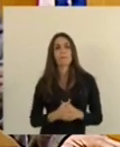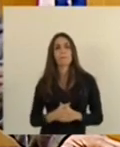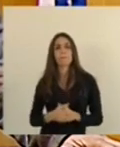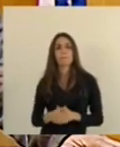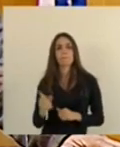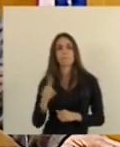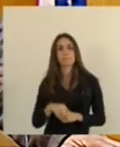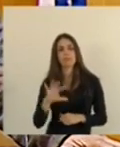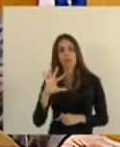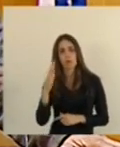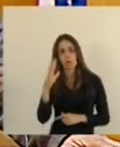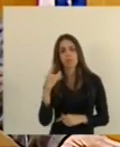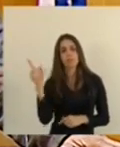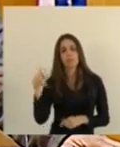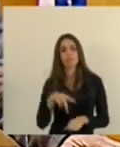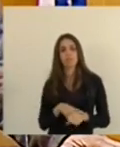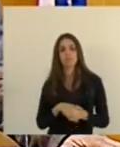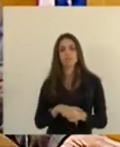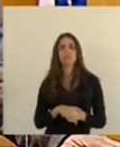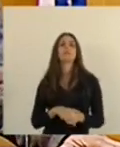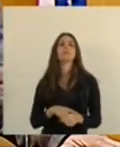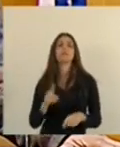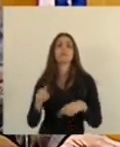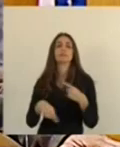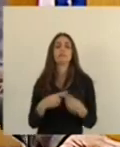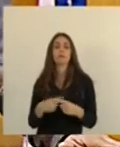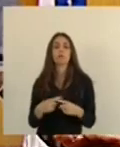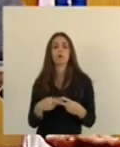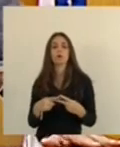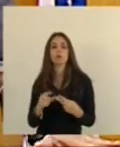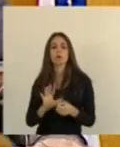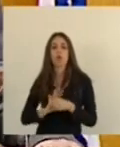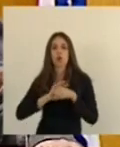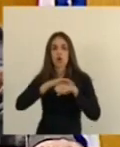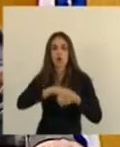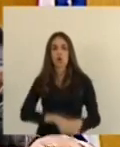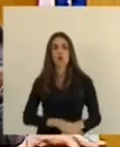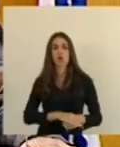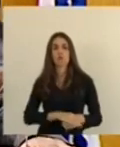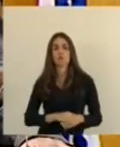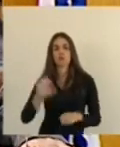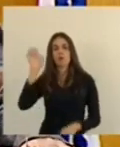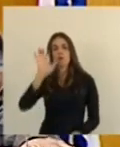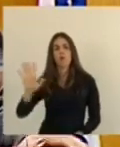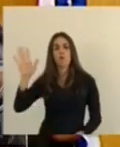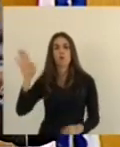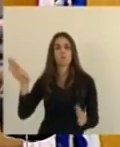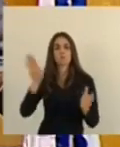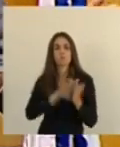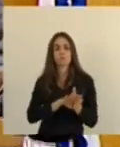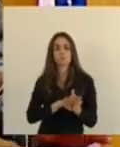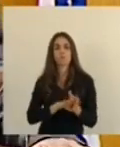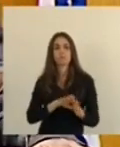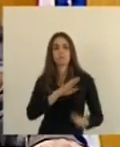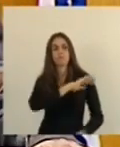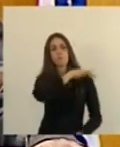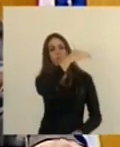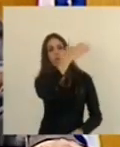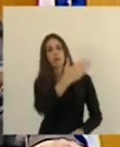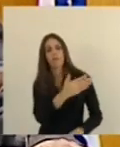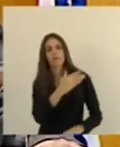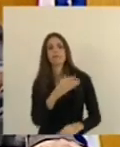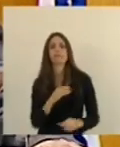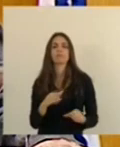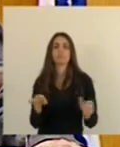isso aí aconteceu em Guarapari também. Depois a colonização europeia chegou em Guarapari, nas montanhas de Guarapari,